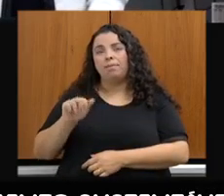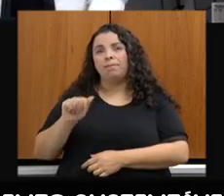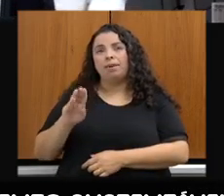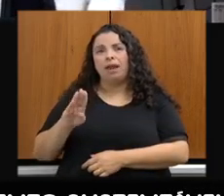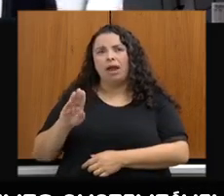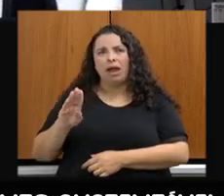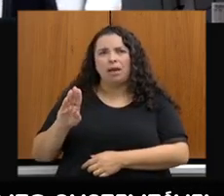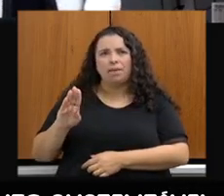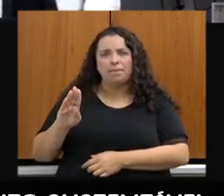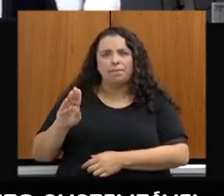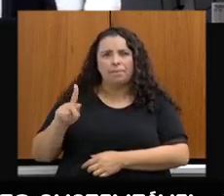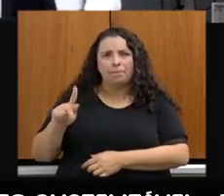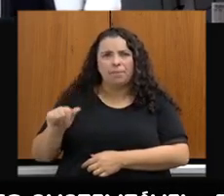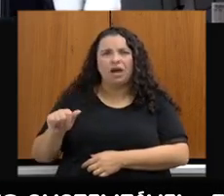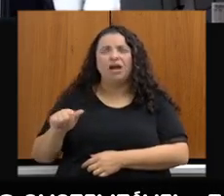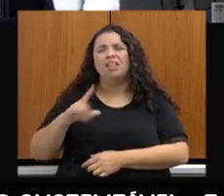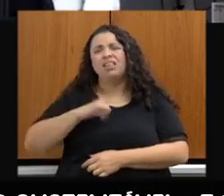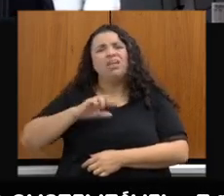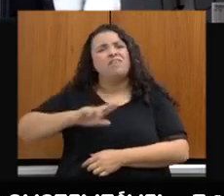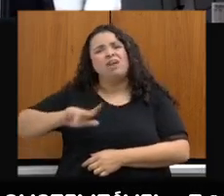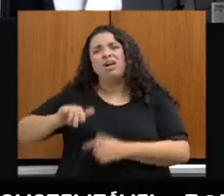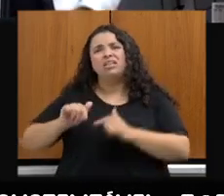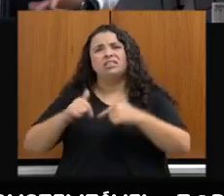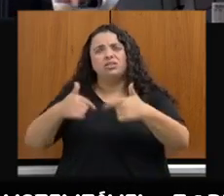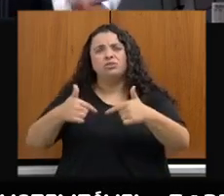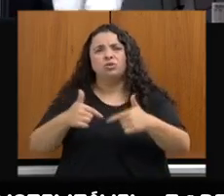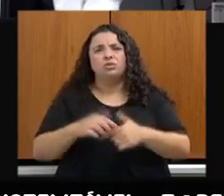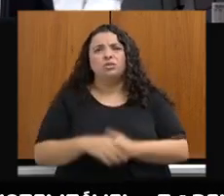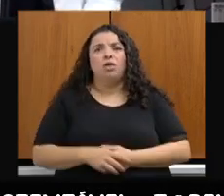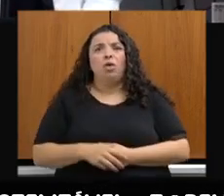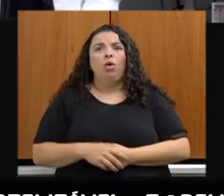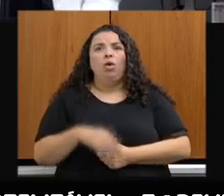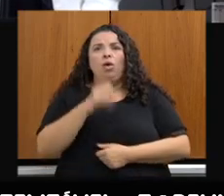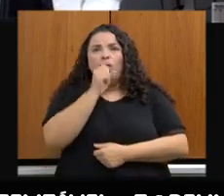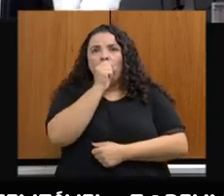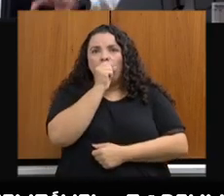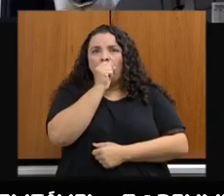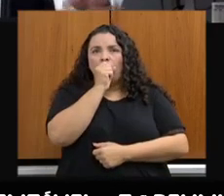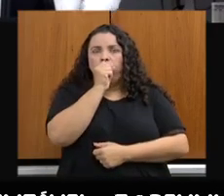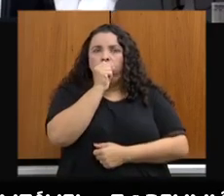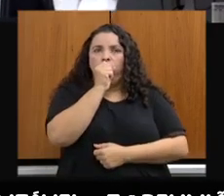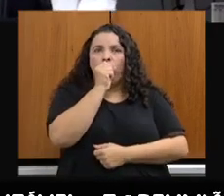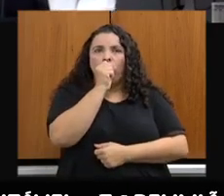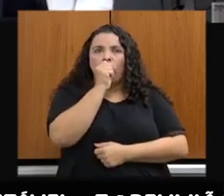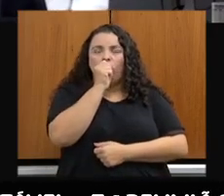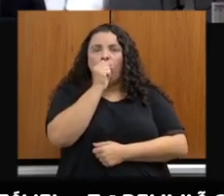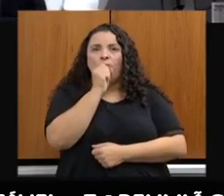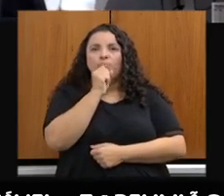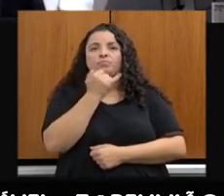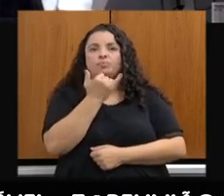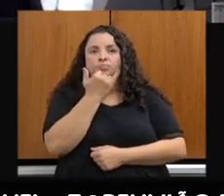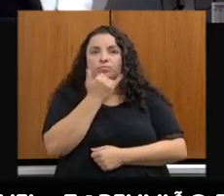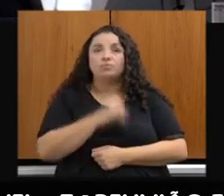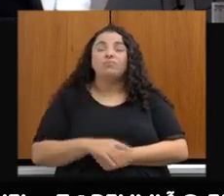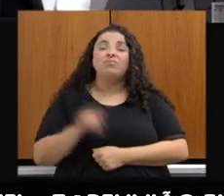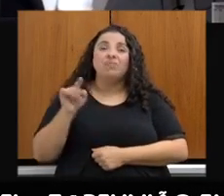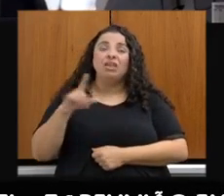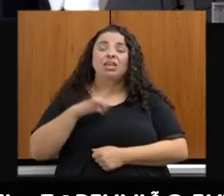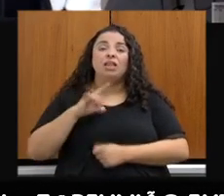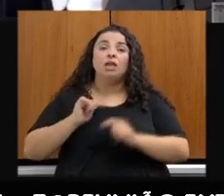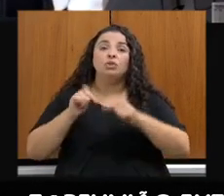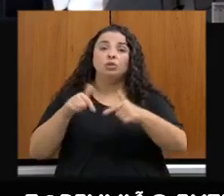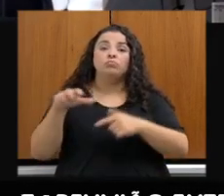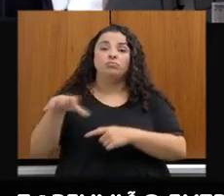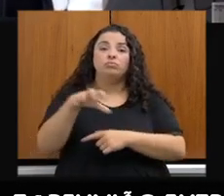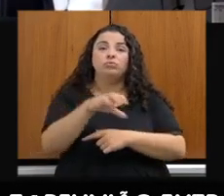Então, temos já diversas ações, por favor, e aqui nós destacamos a atuação regional de cada uma delas de aumento